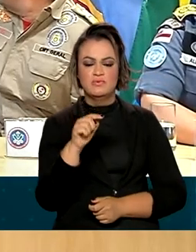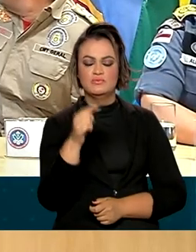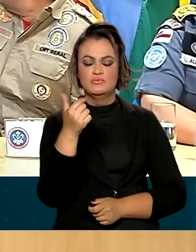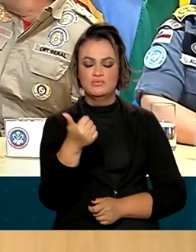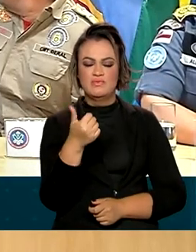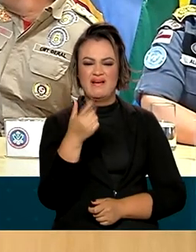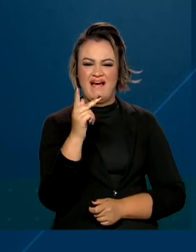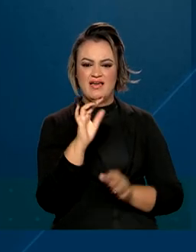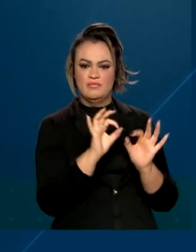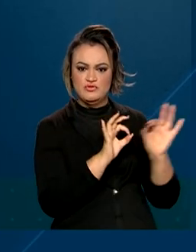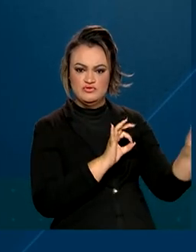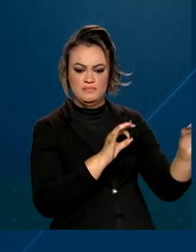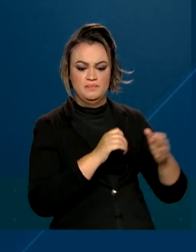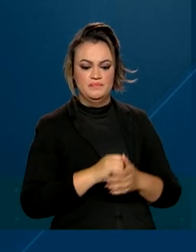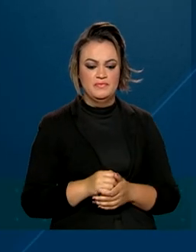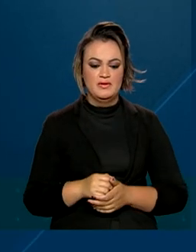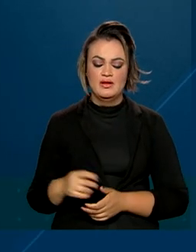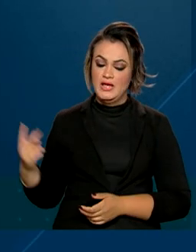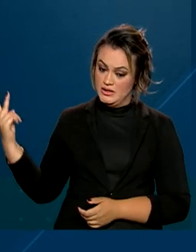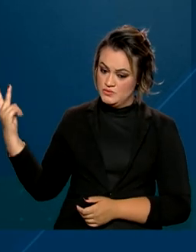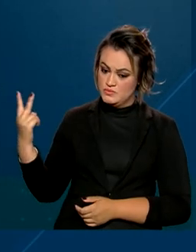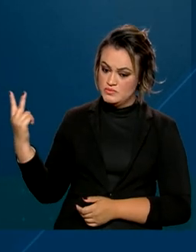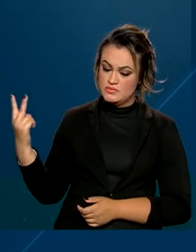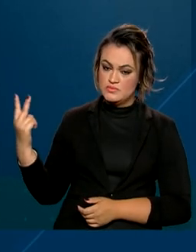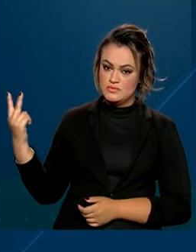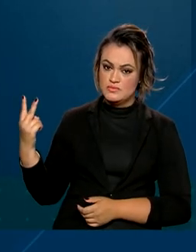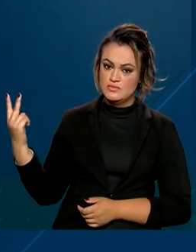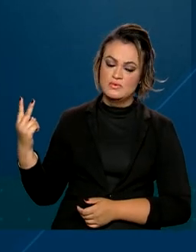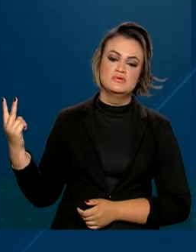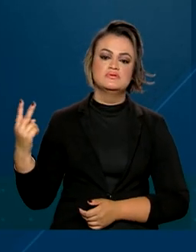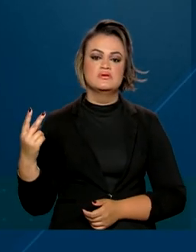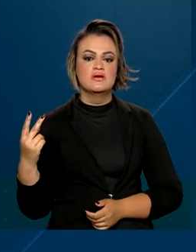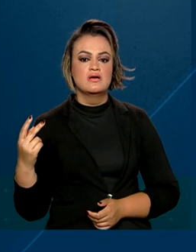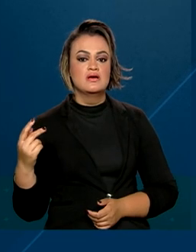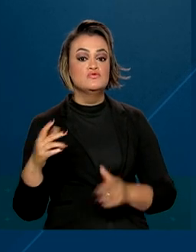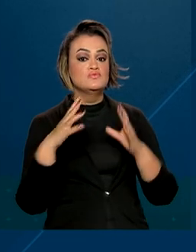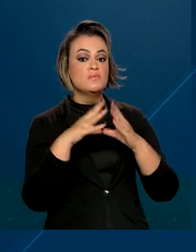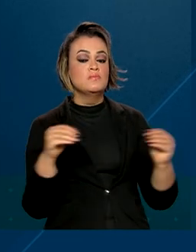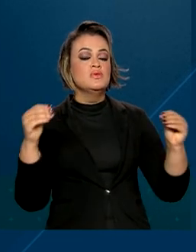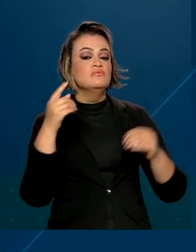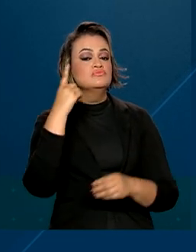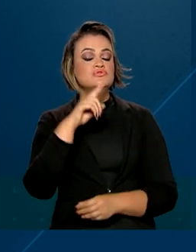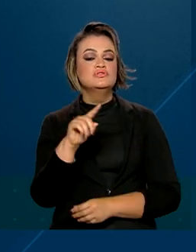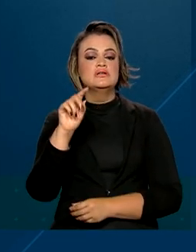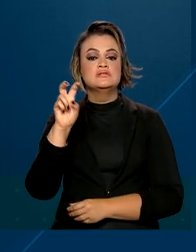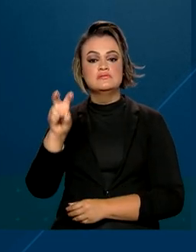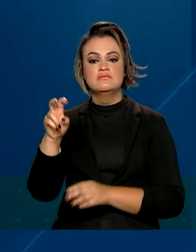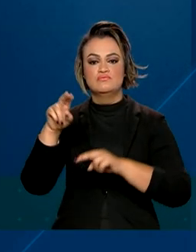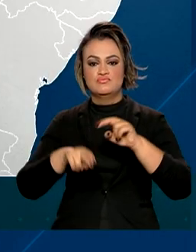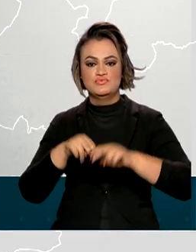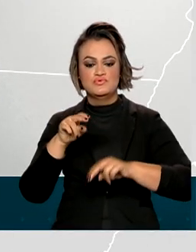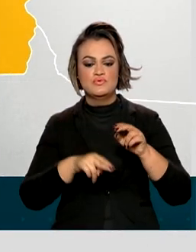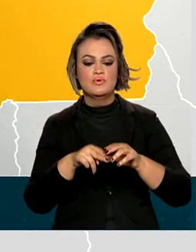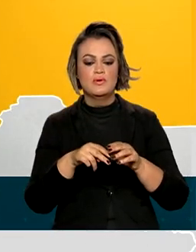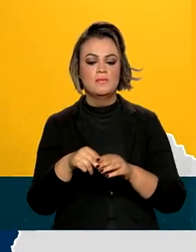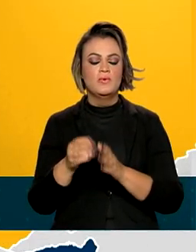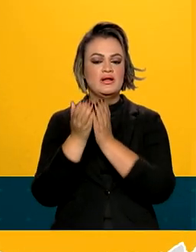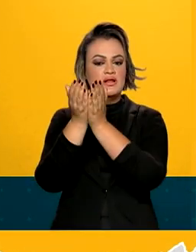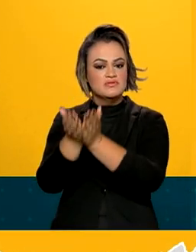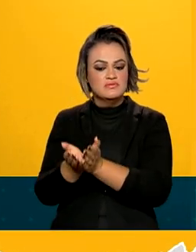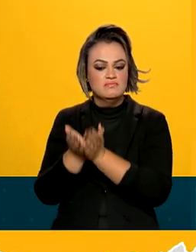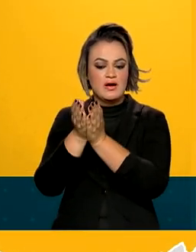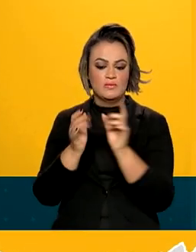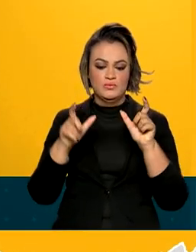mata dentro. O indigenista Bruno Pereira e o jornalista inglês Dom Filipes desapareceram no dia 5 de junho, quando seguiam da